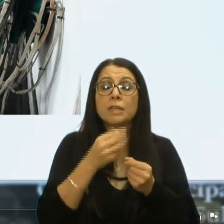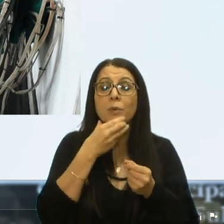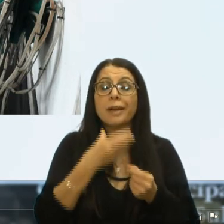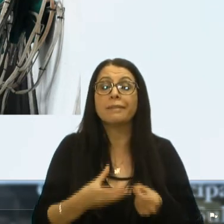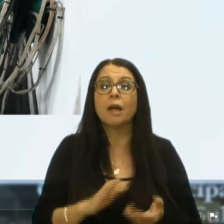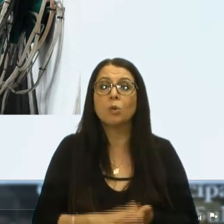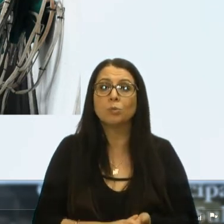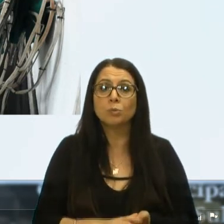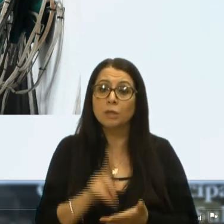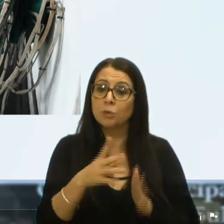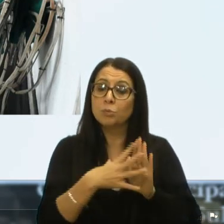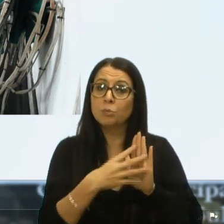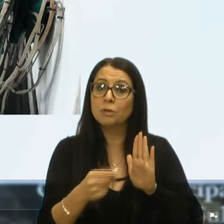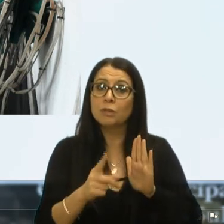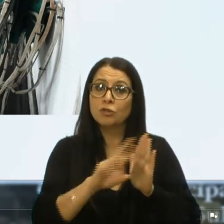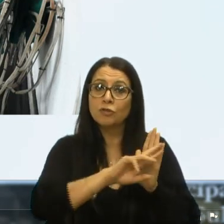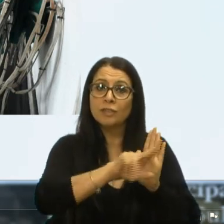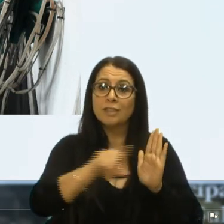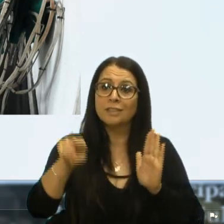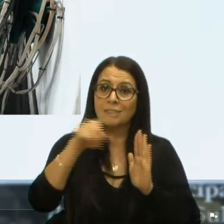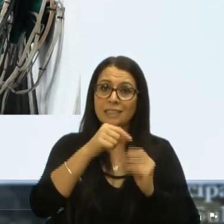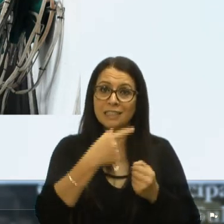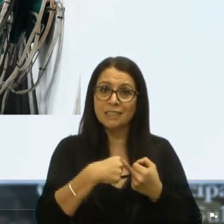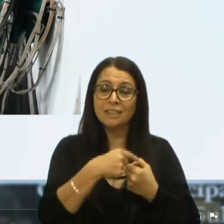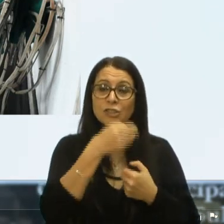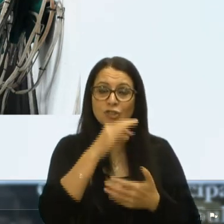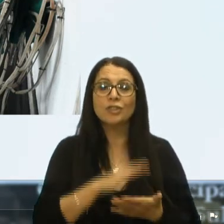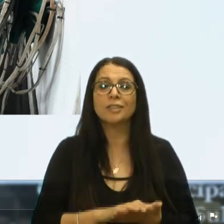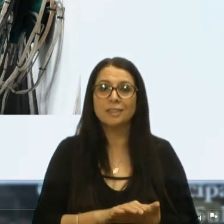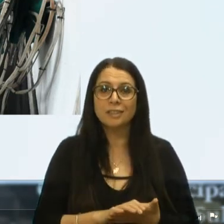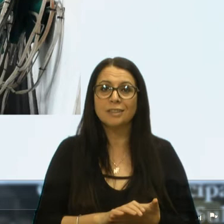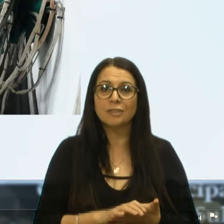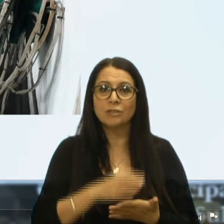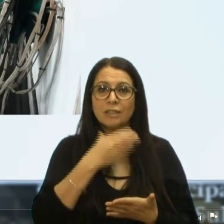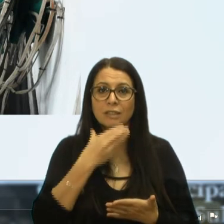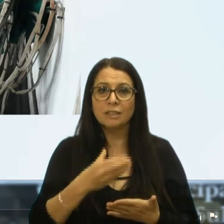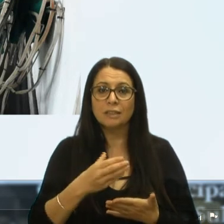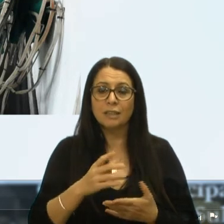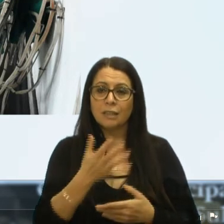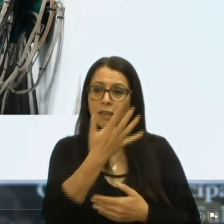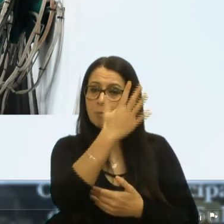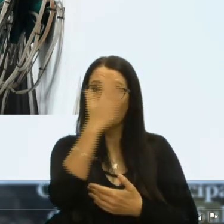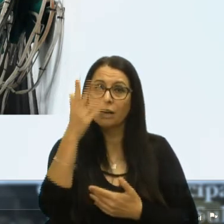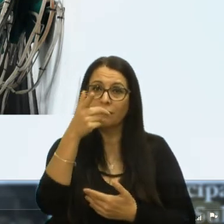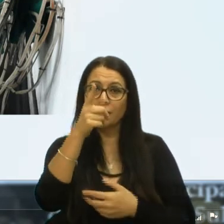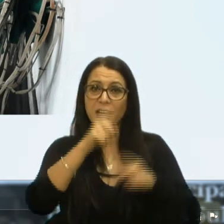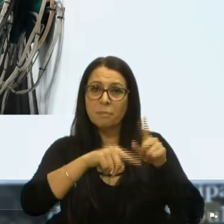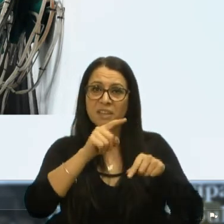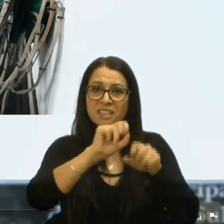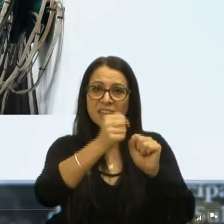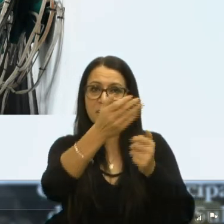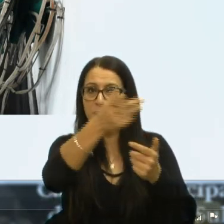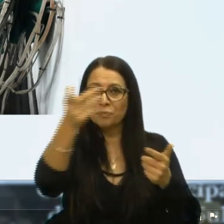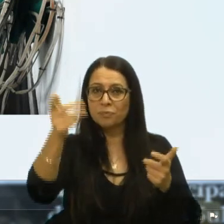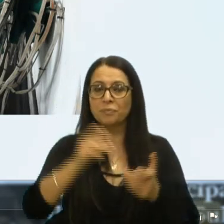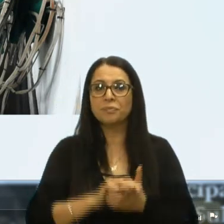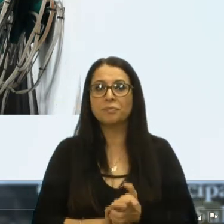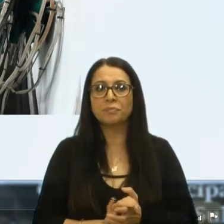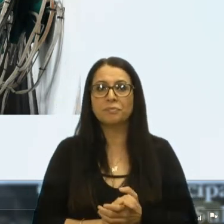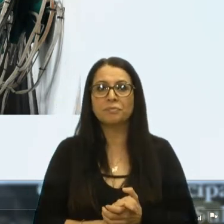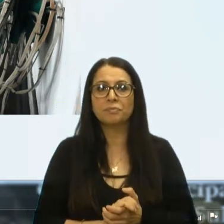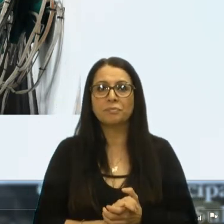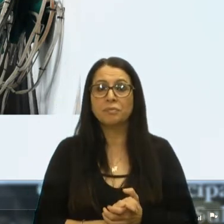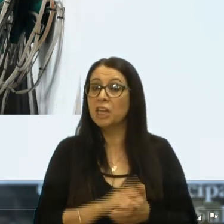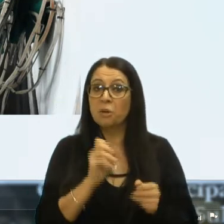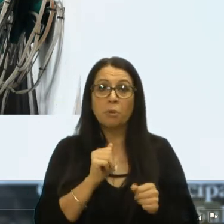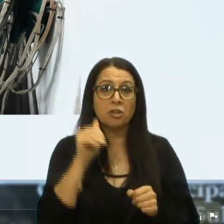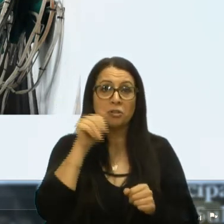um dos exemplos de vários que temos em Caxias do Natal em Galópolis, em Pinheirinho. Está ali o material estragando, apodrecendo. Nem pode